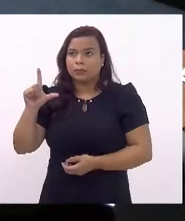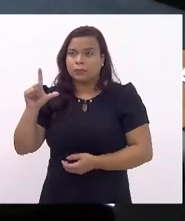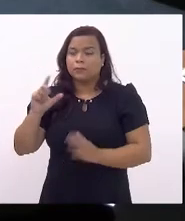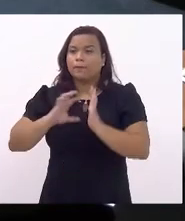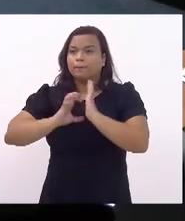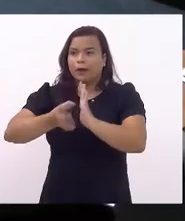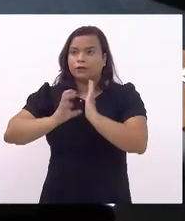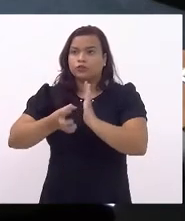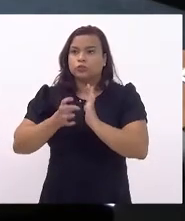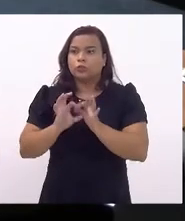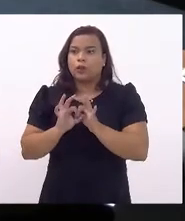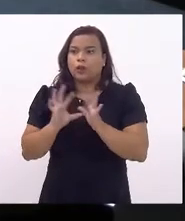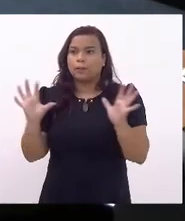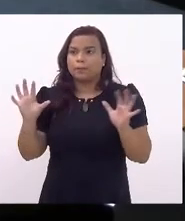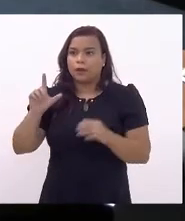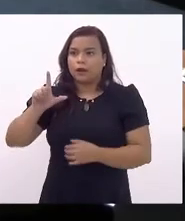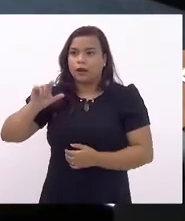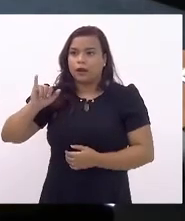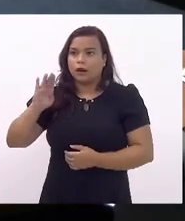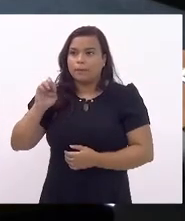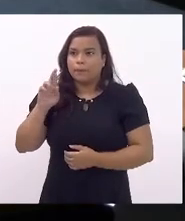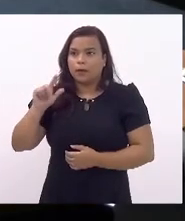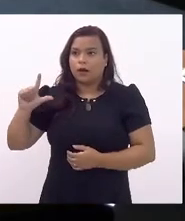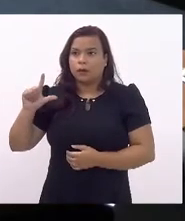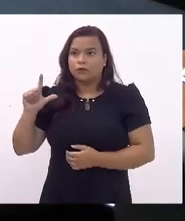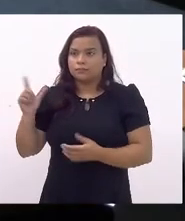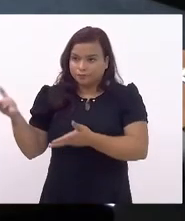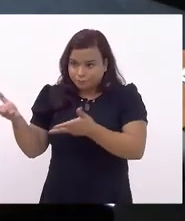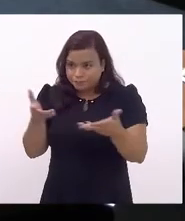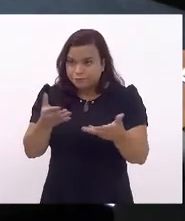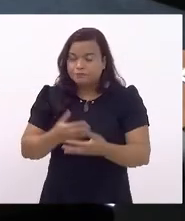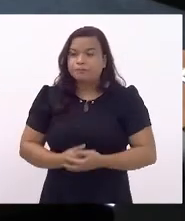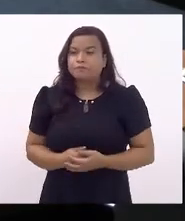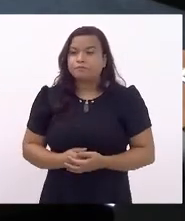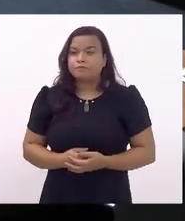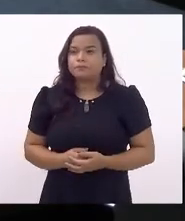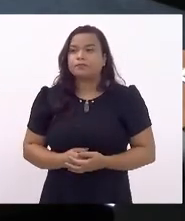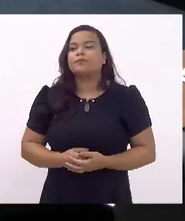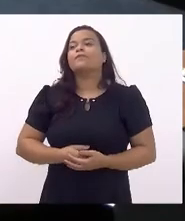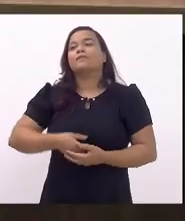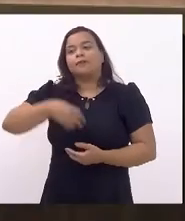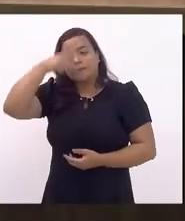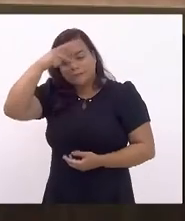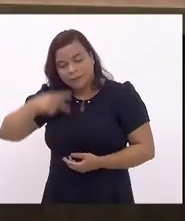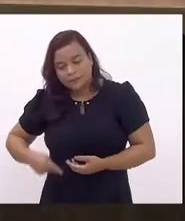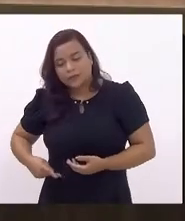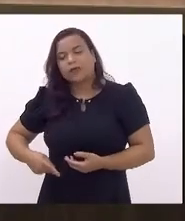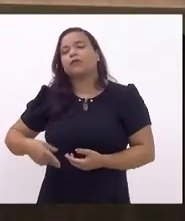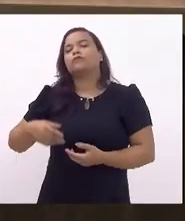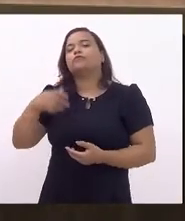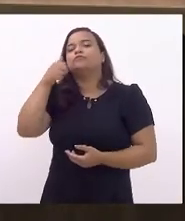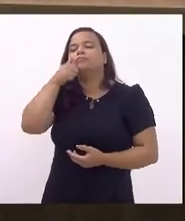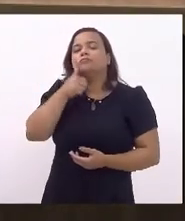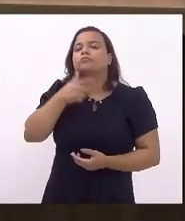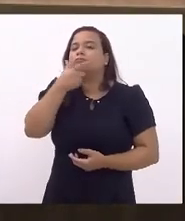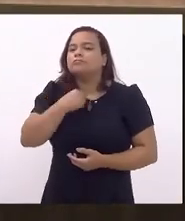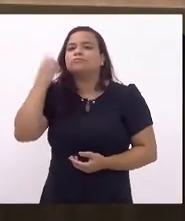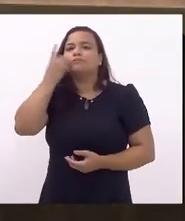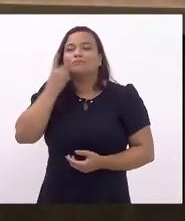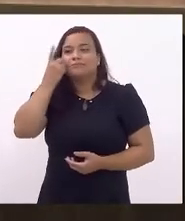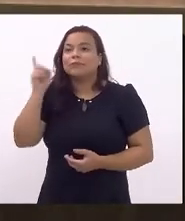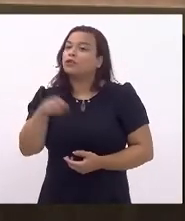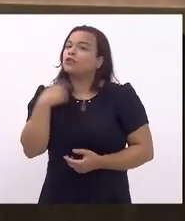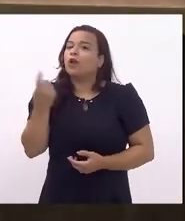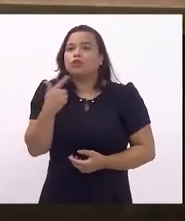o grande partido liberal. Faz bem. Senhor presidente, senhoras e senhores deputados, nós ainda não